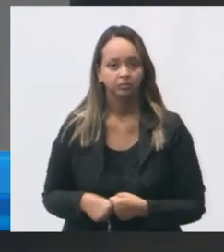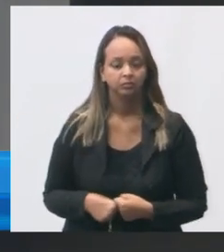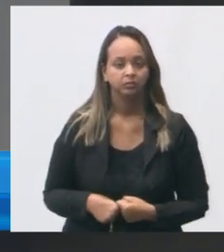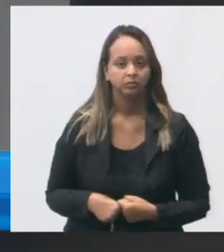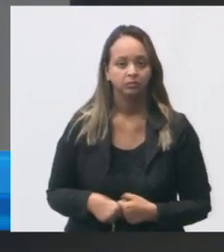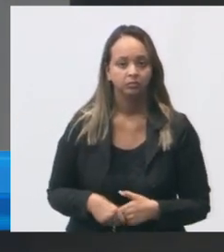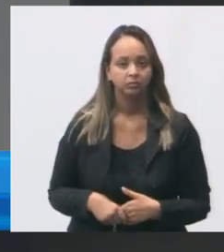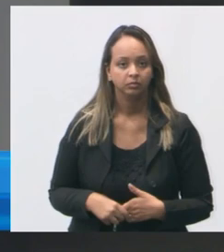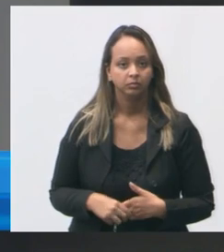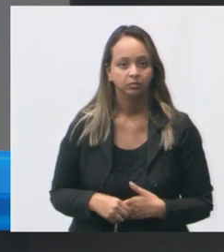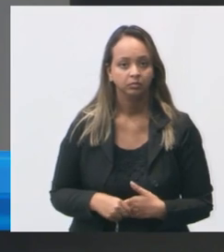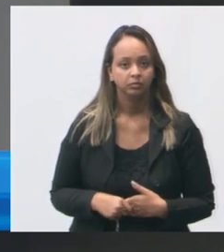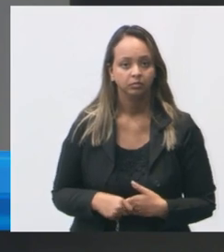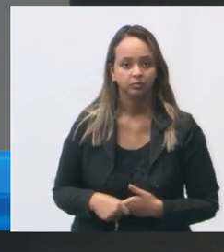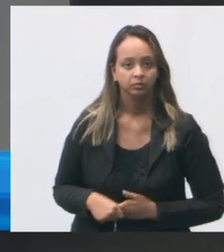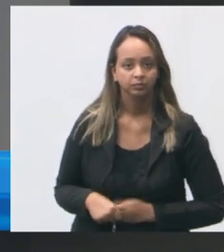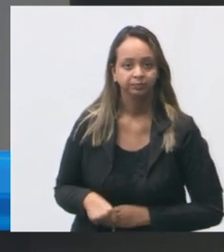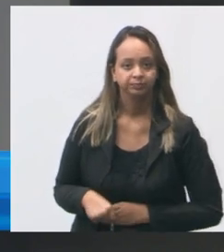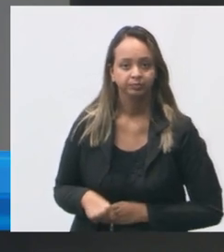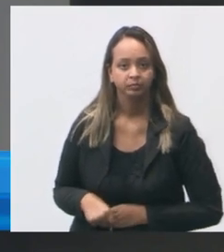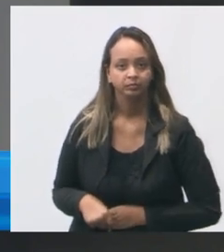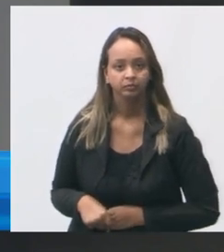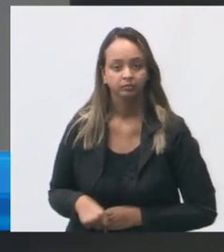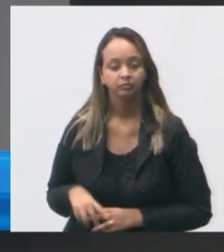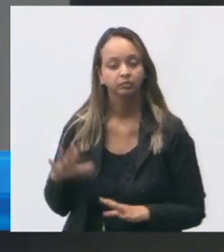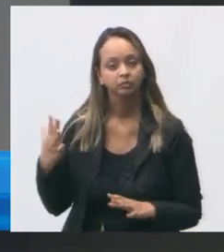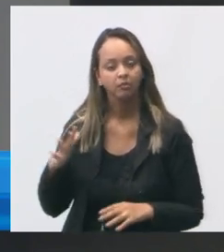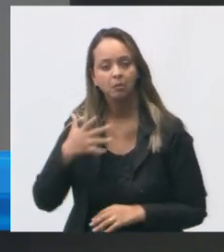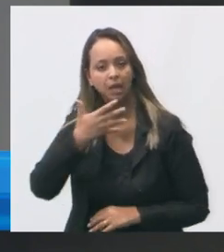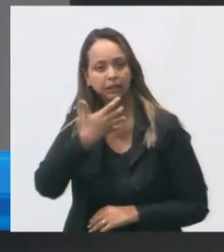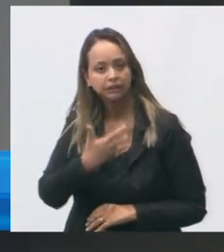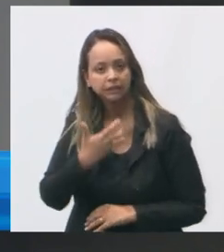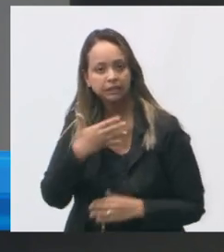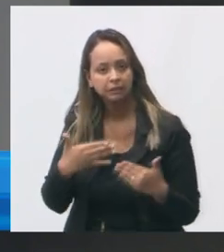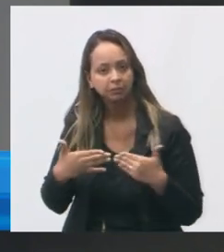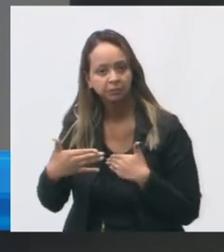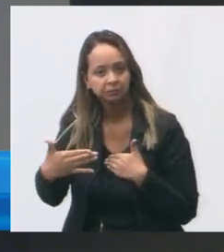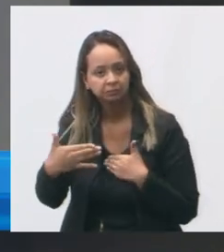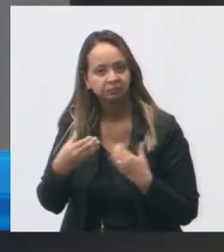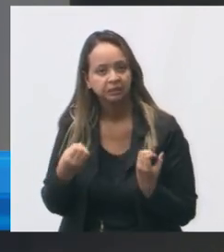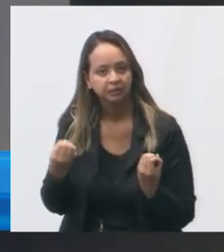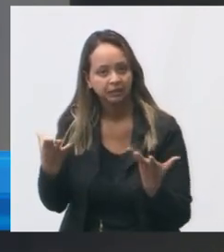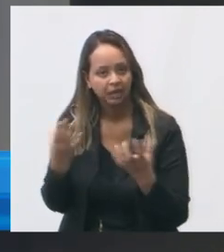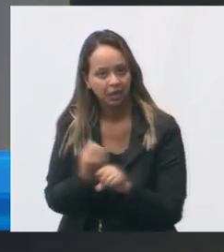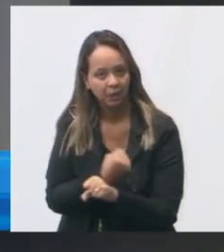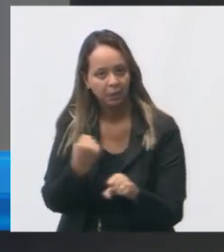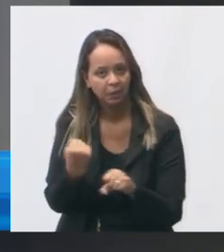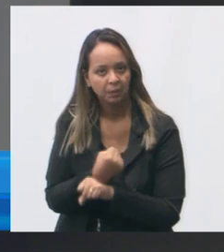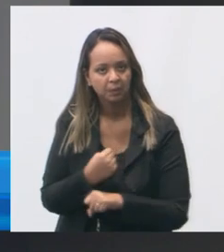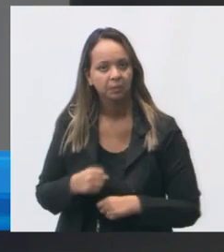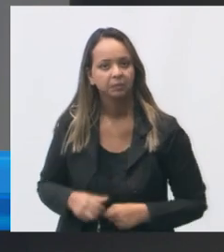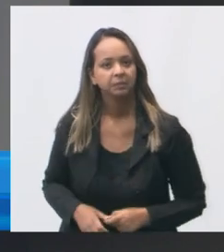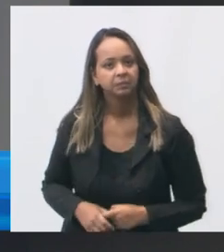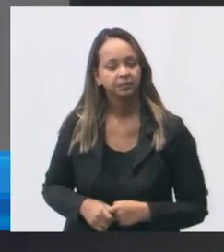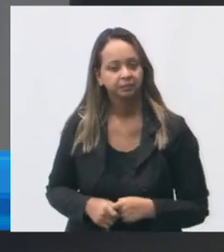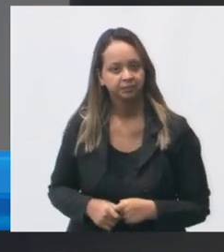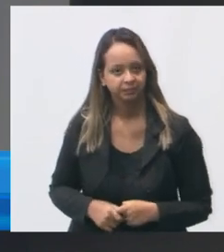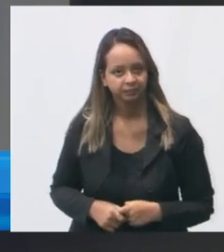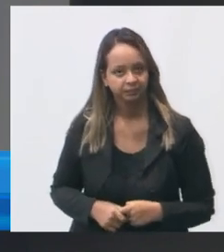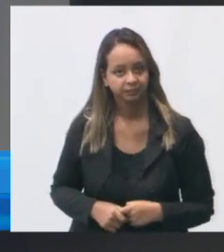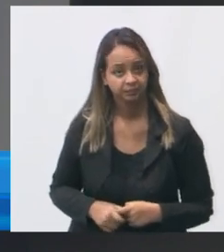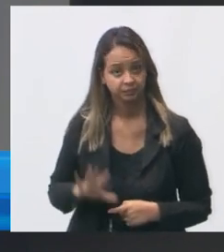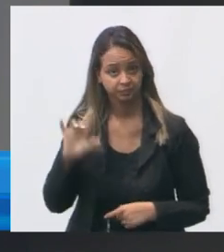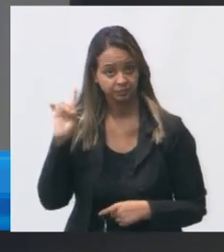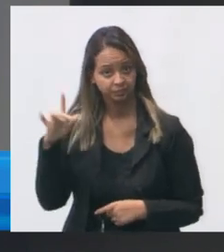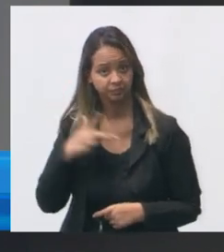obra então é a previsão que em dezembro agora entregue a obra unidade de saúde de Jesus